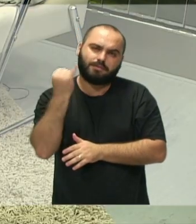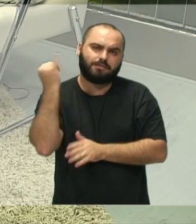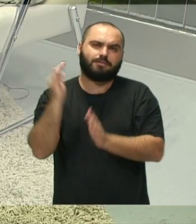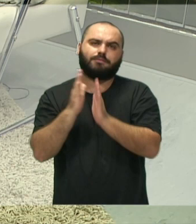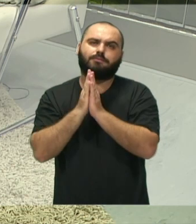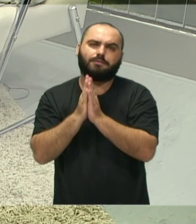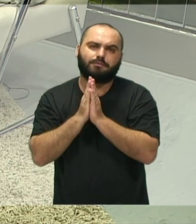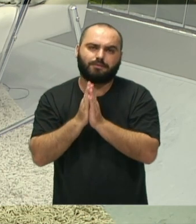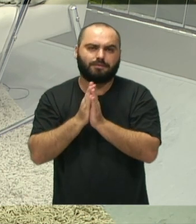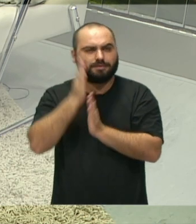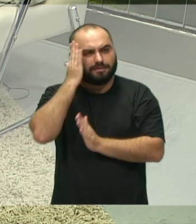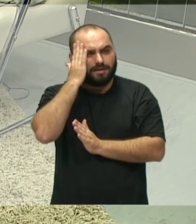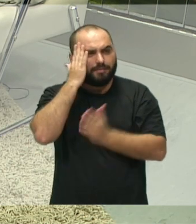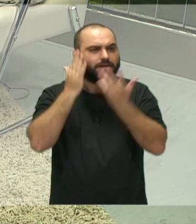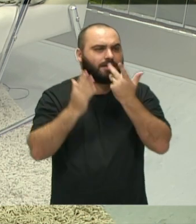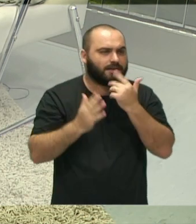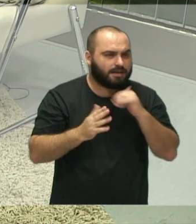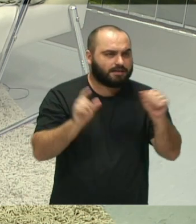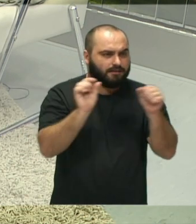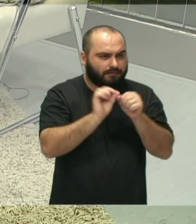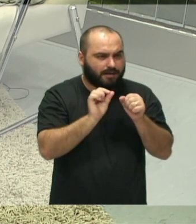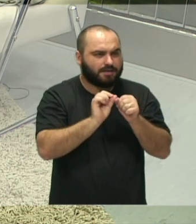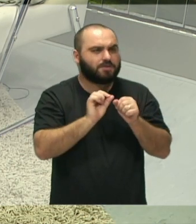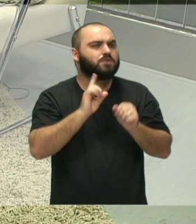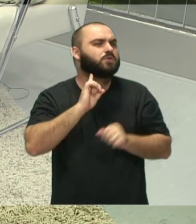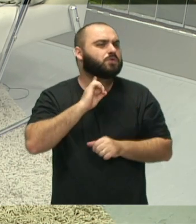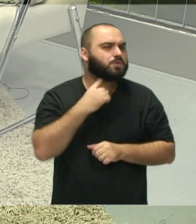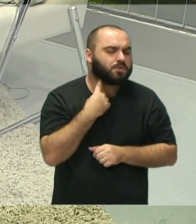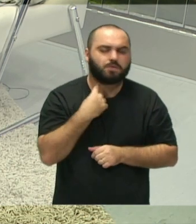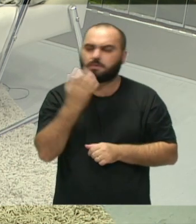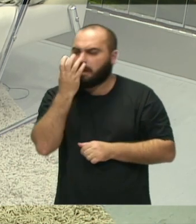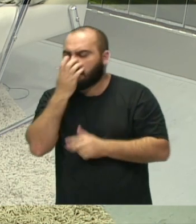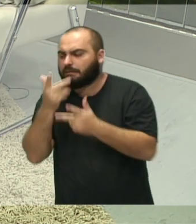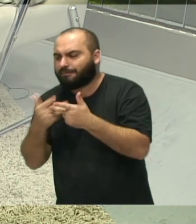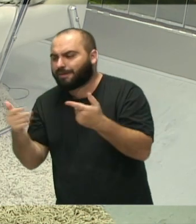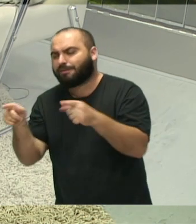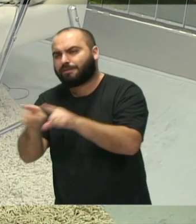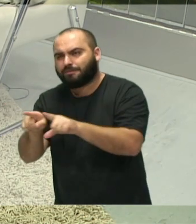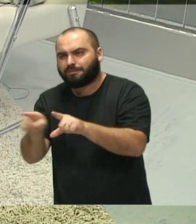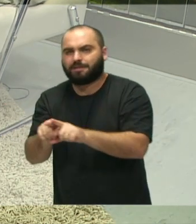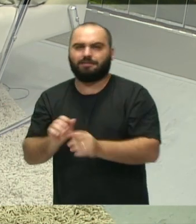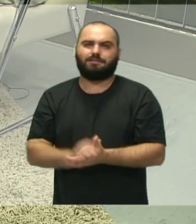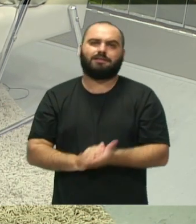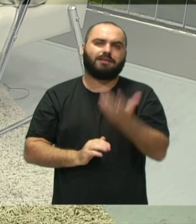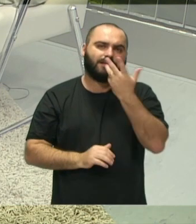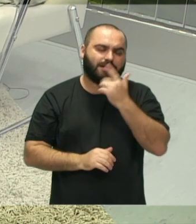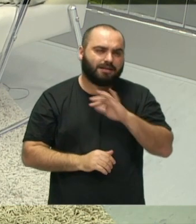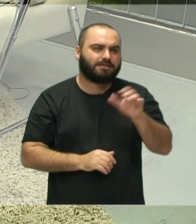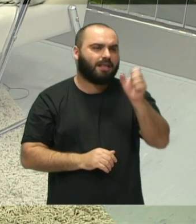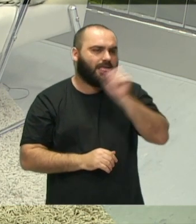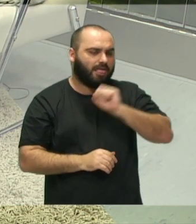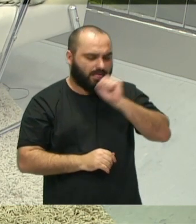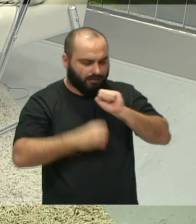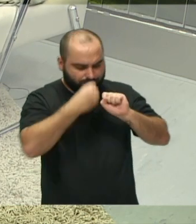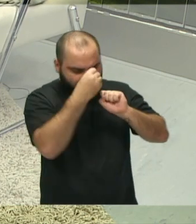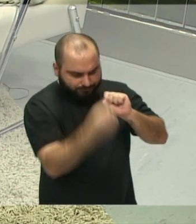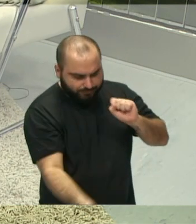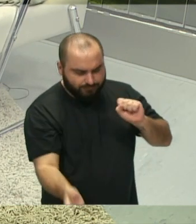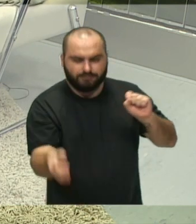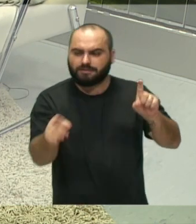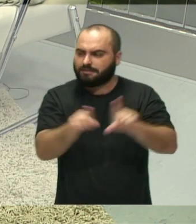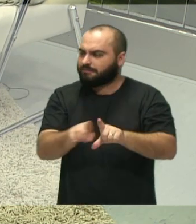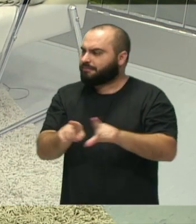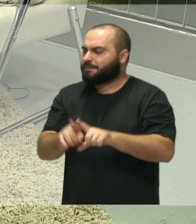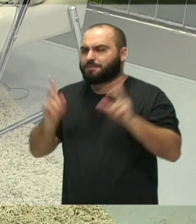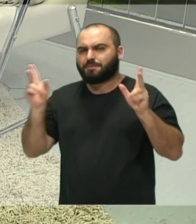A mesma sujeira que uma criança faz, é que o animal faz, assim, sabe? A criança derrubou o sorvete, então não tem porquê.